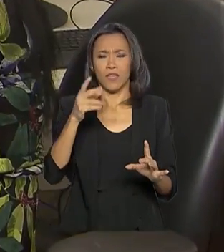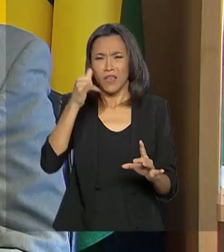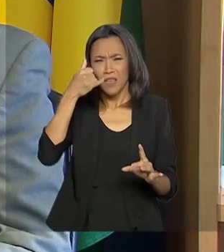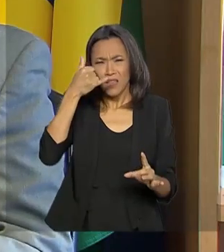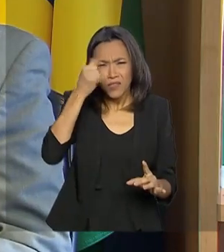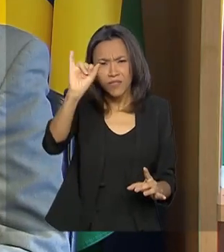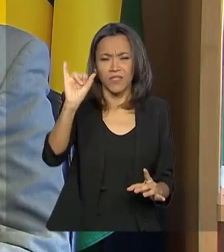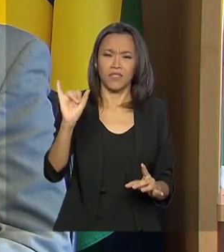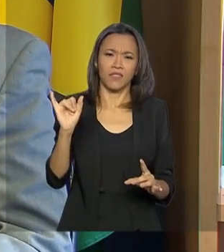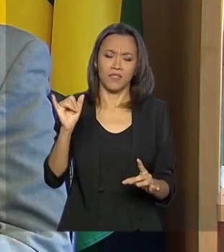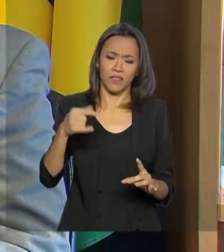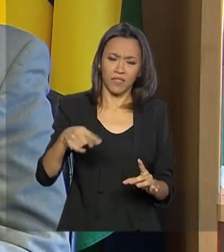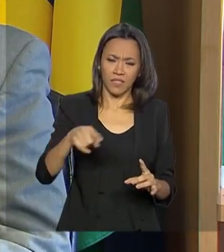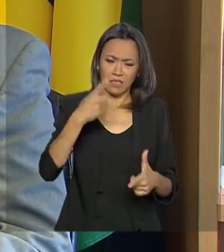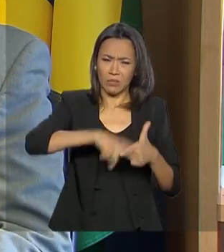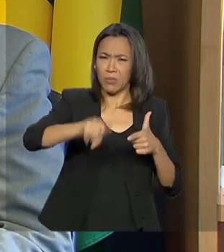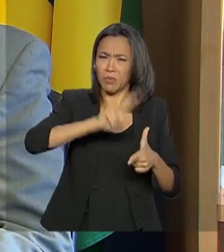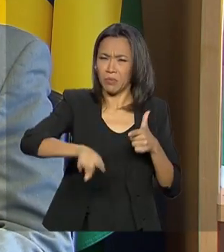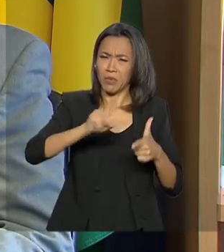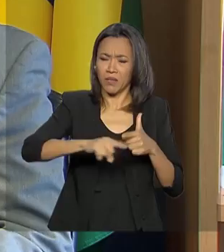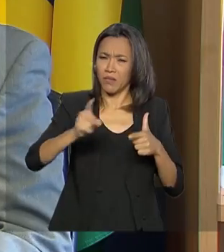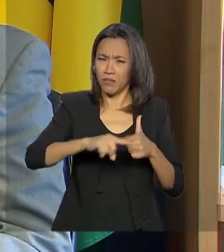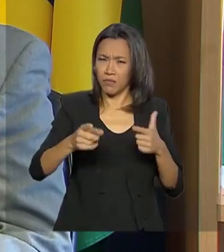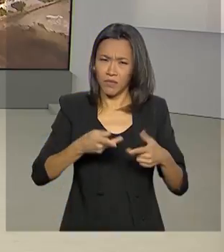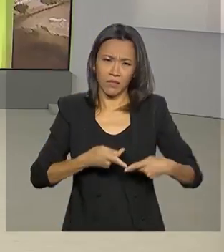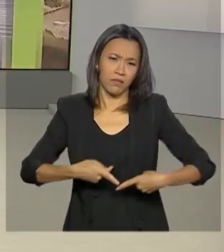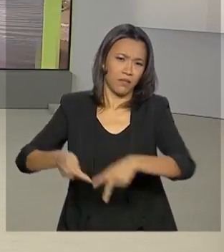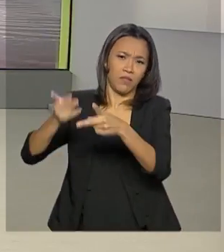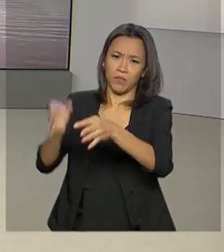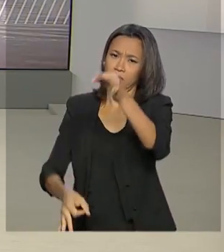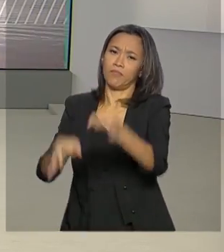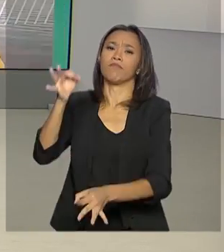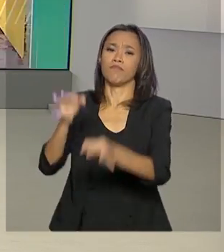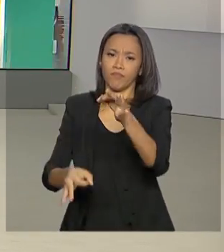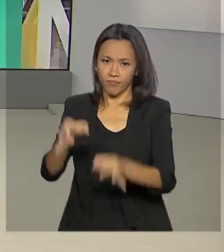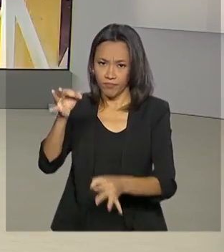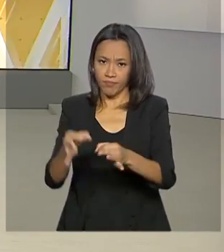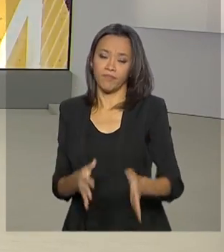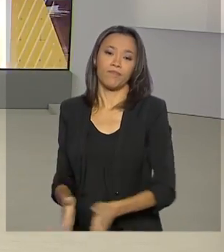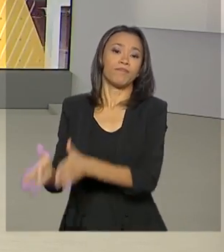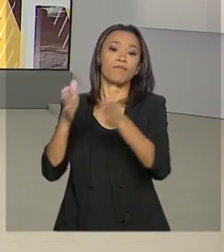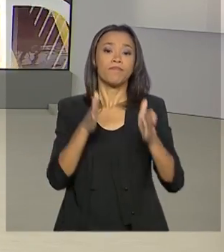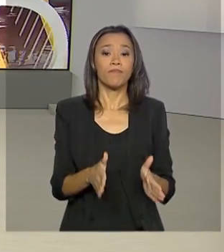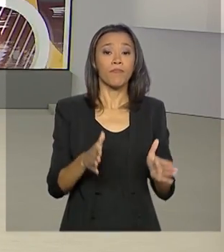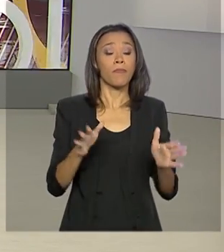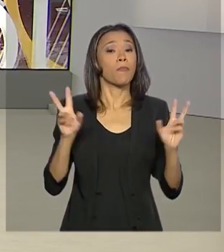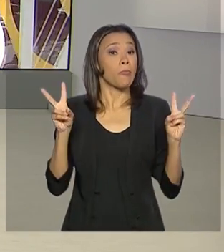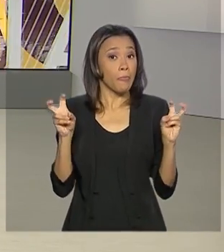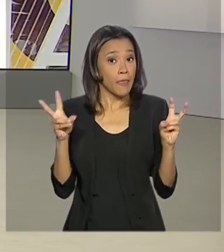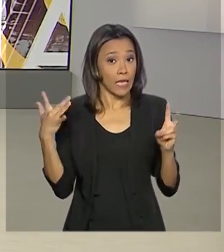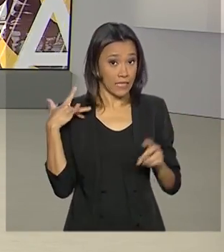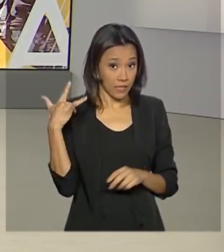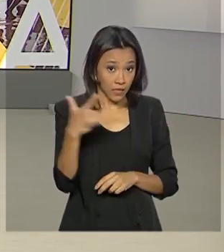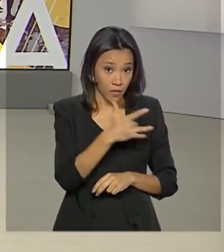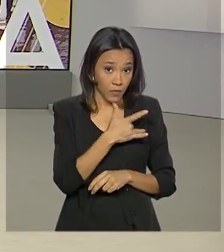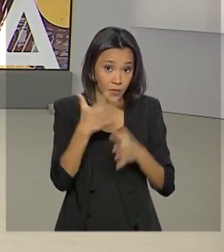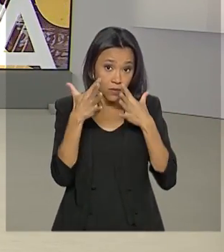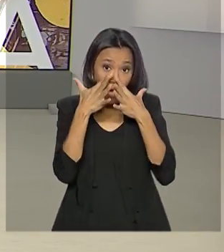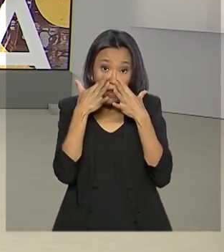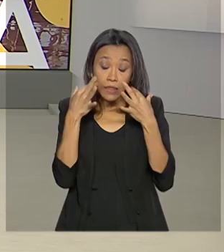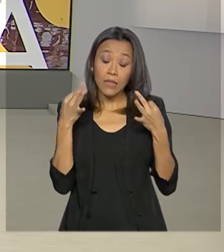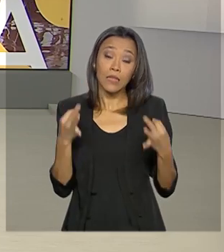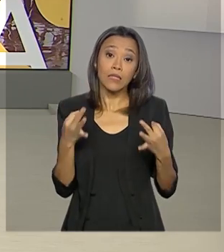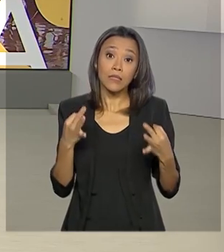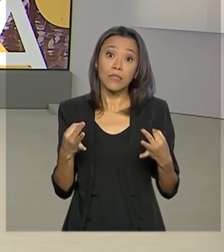levar essas questões para o judiciário. E ainda sobre saúde, agora um sinal de alerta para quem